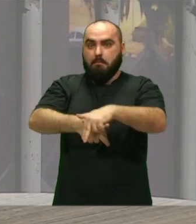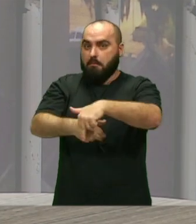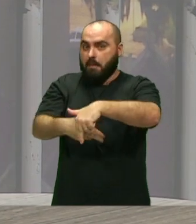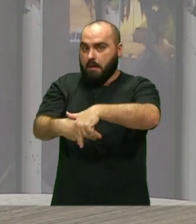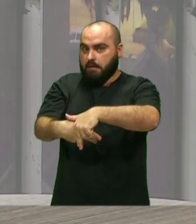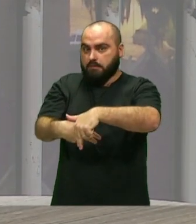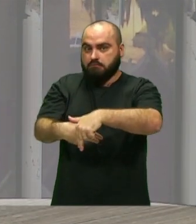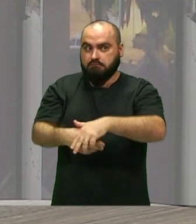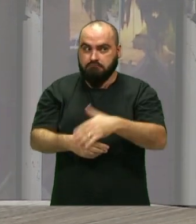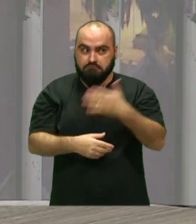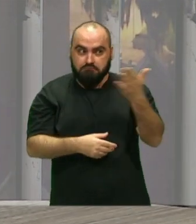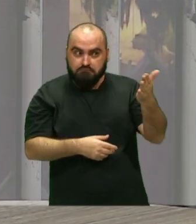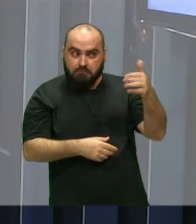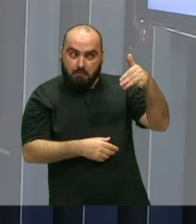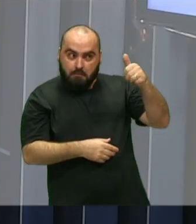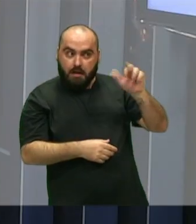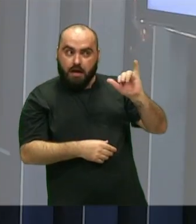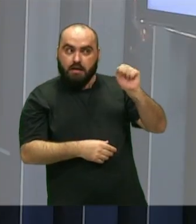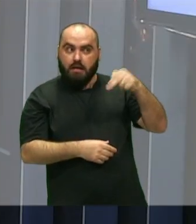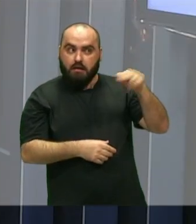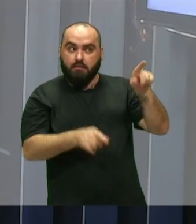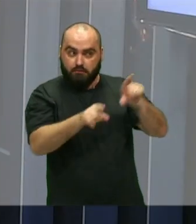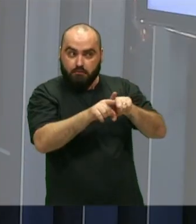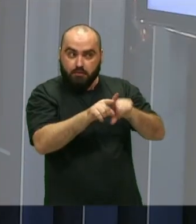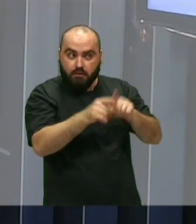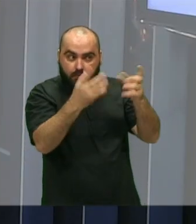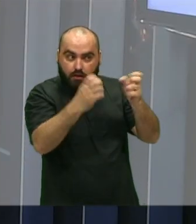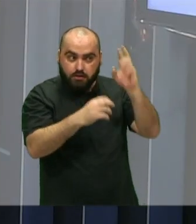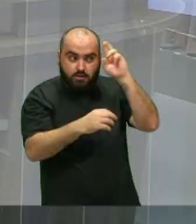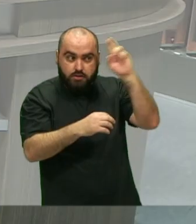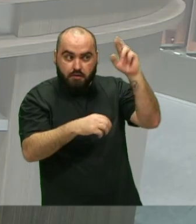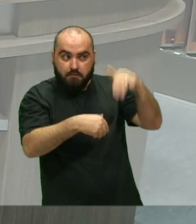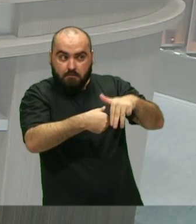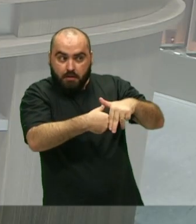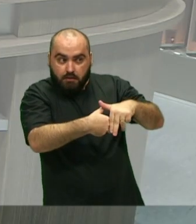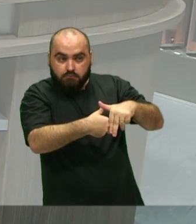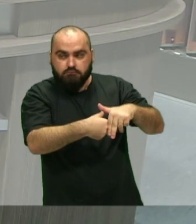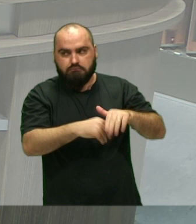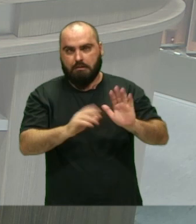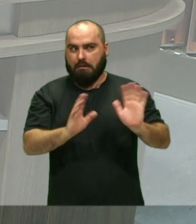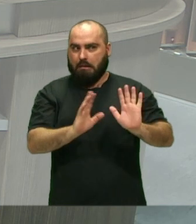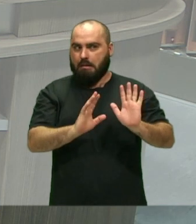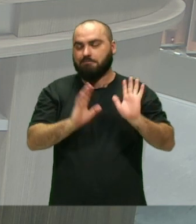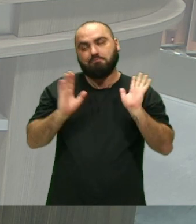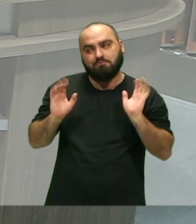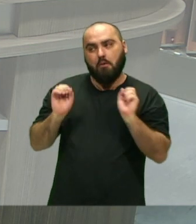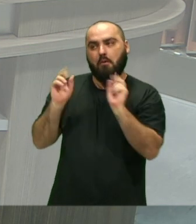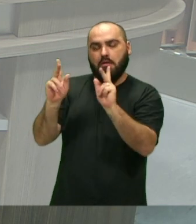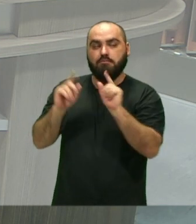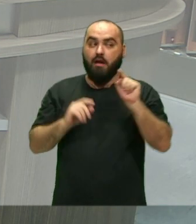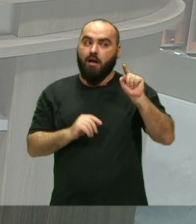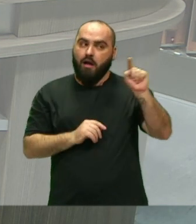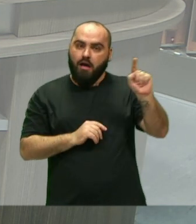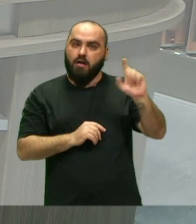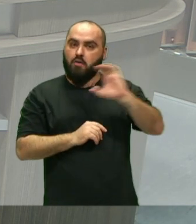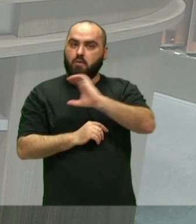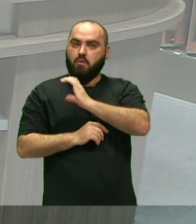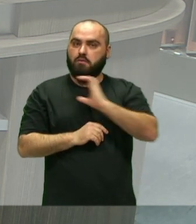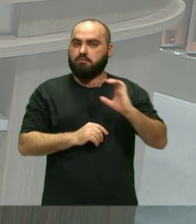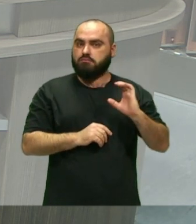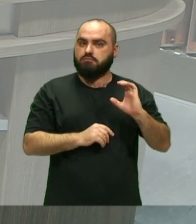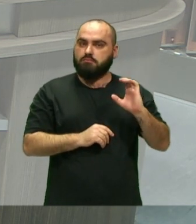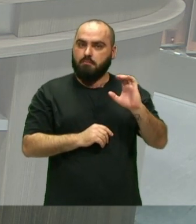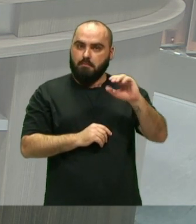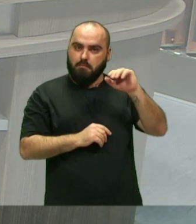Quem sabe, né Mariana? Mariana Matos Que coordena o baque Mulher Maracatu Aqui de